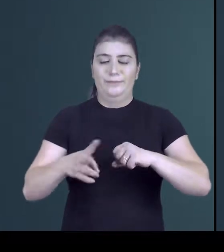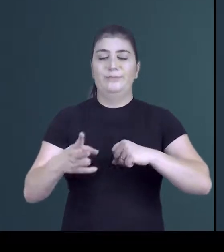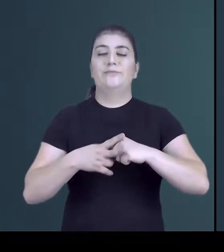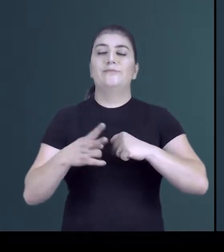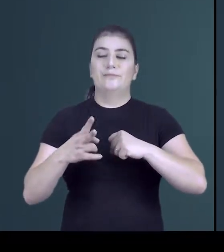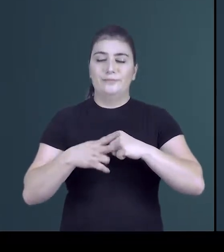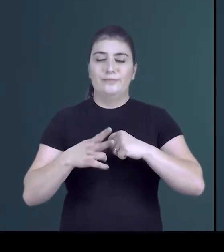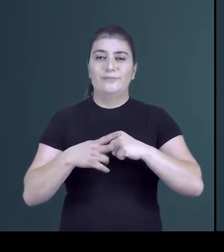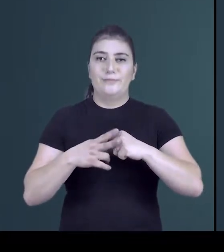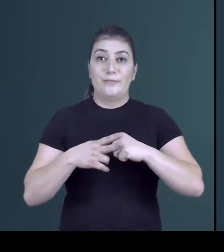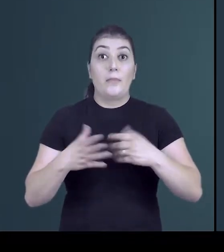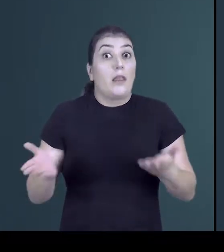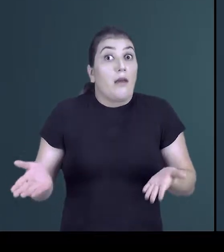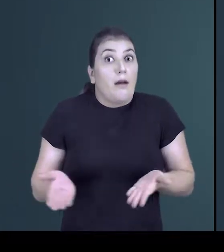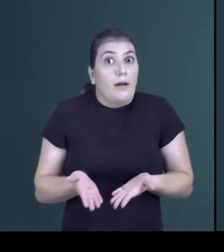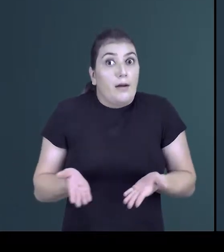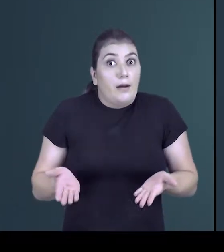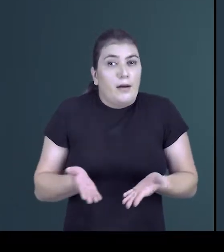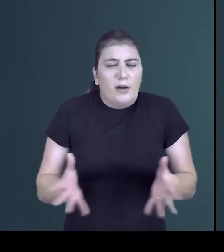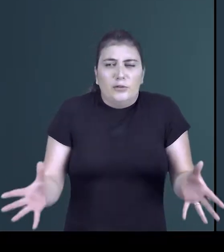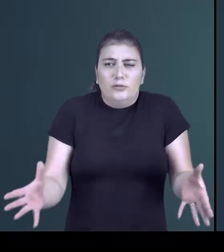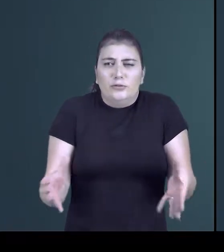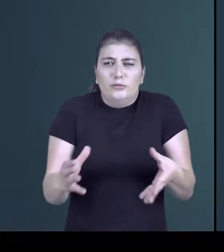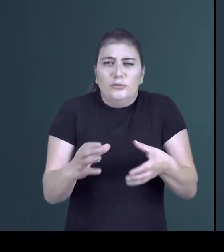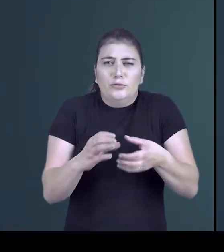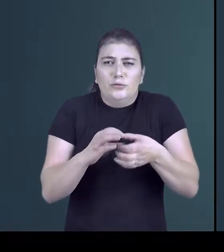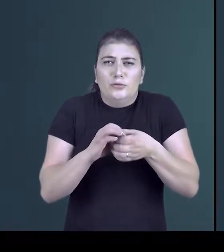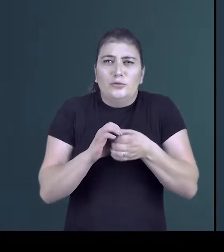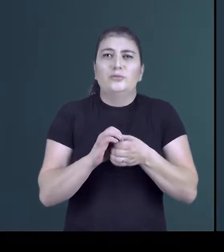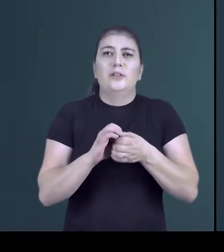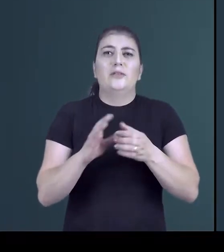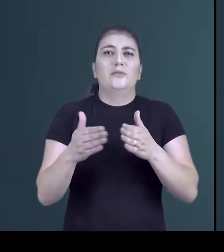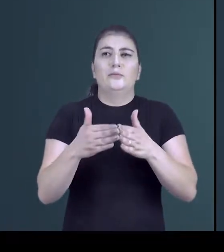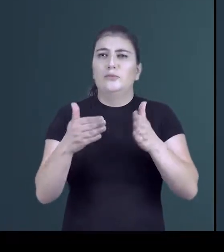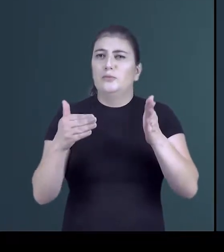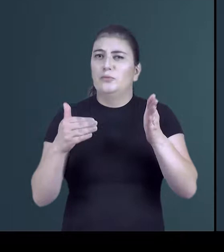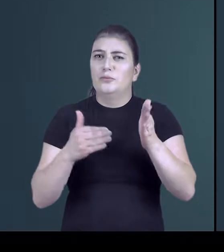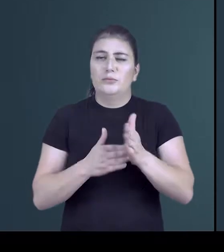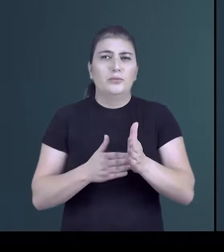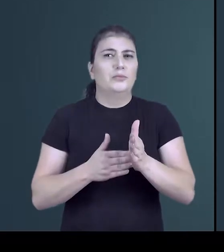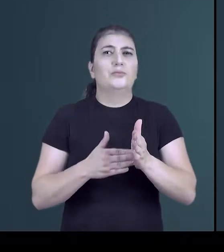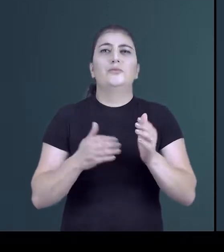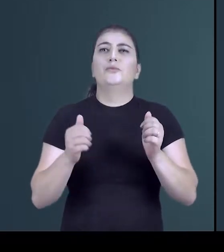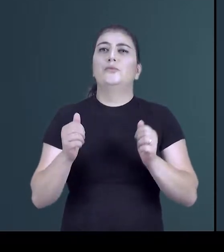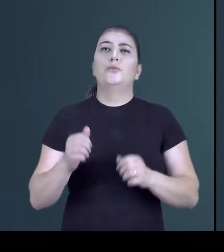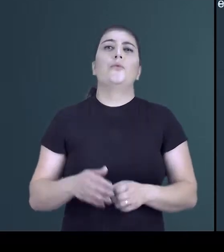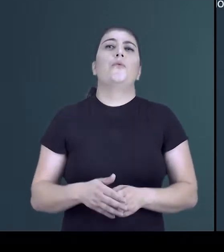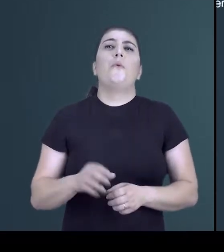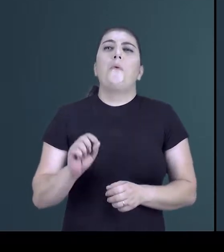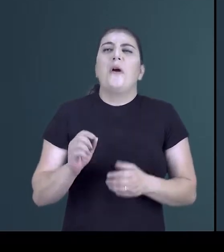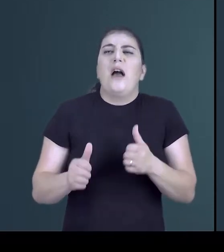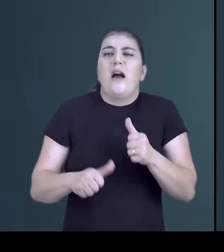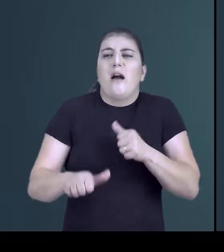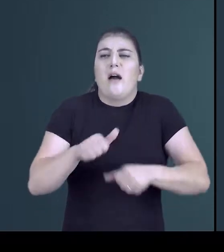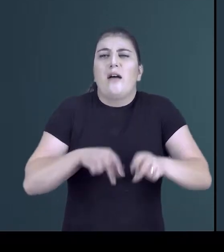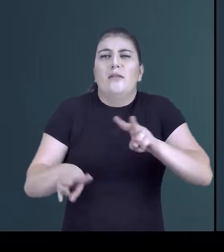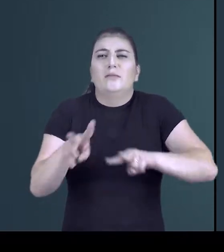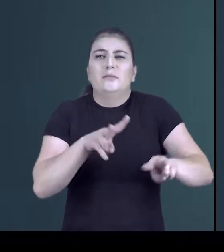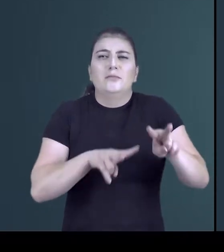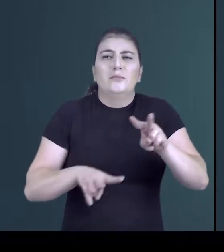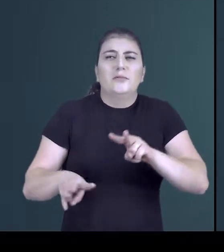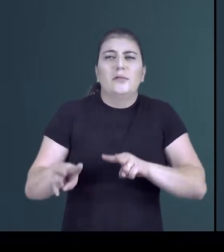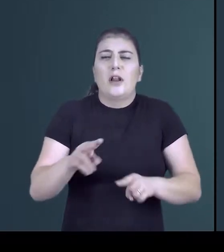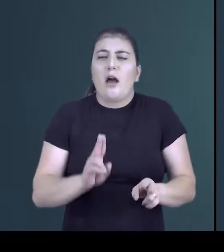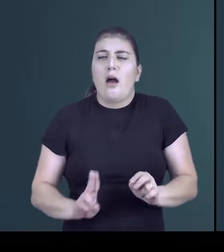verbais. Precisamos agora juntar todos os elementos e analisar a função sintática,